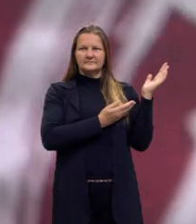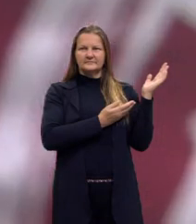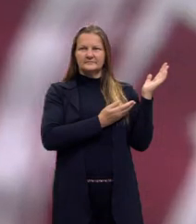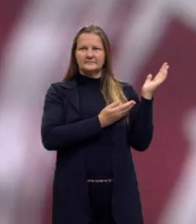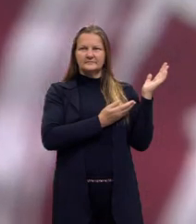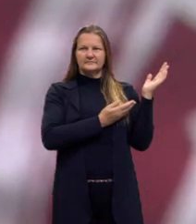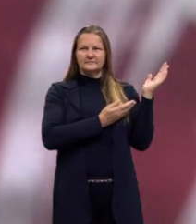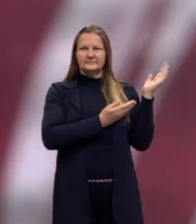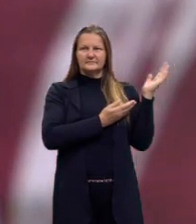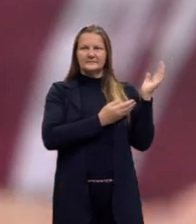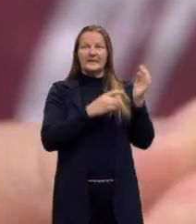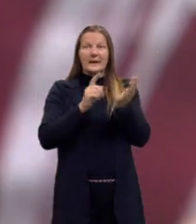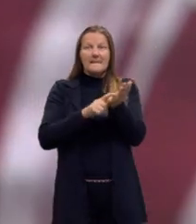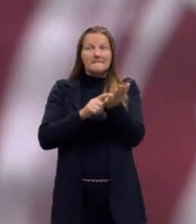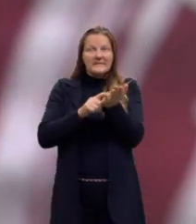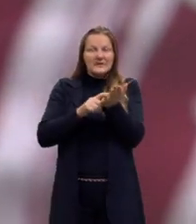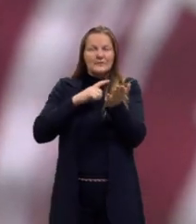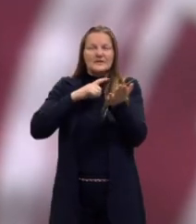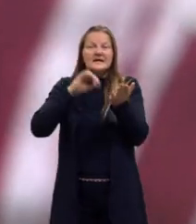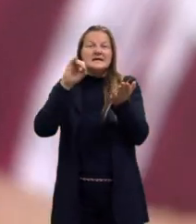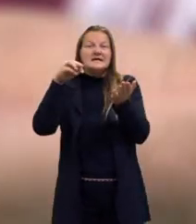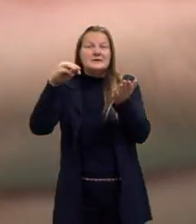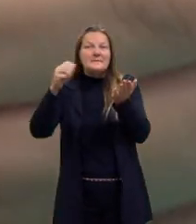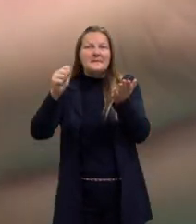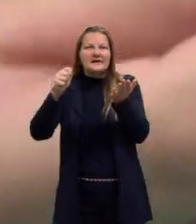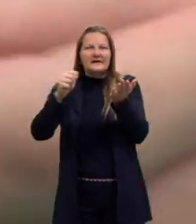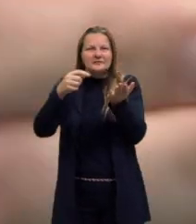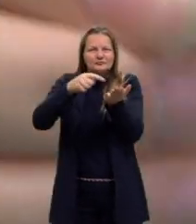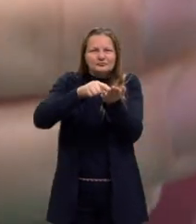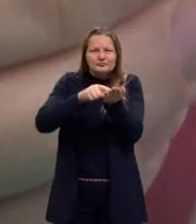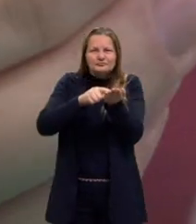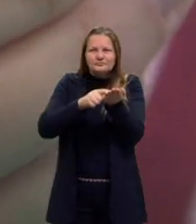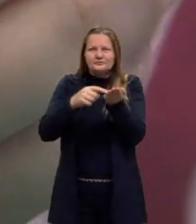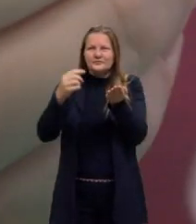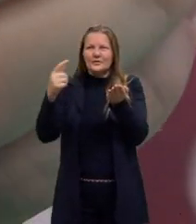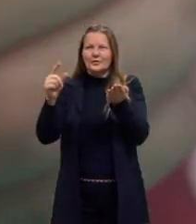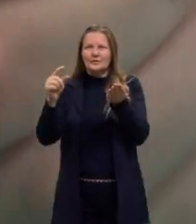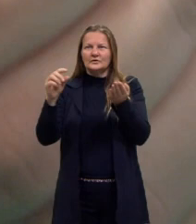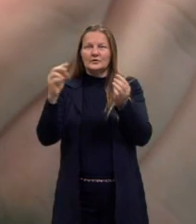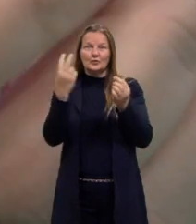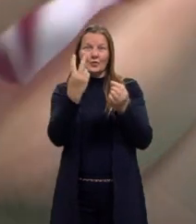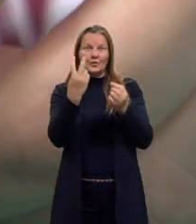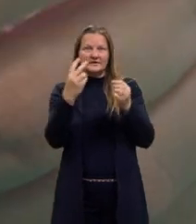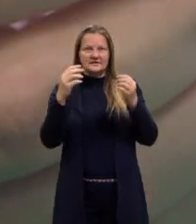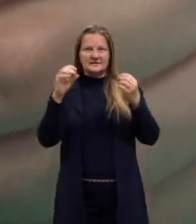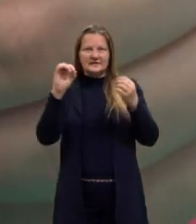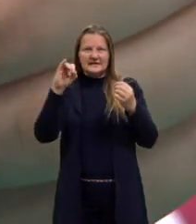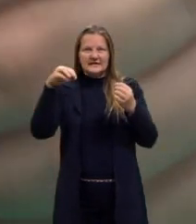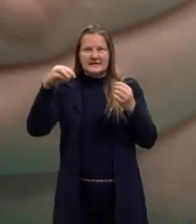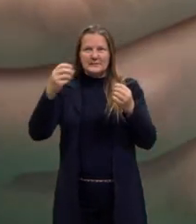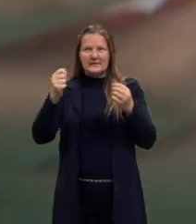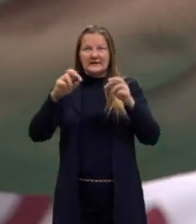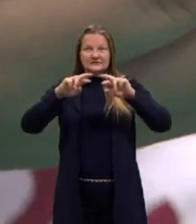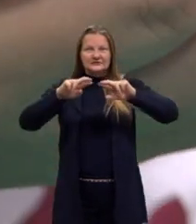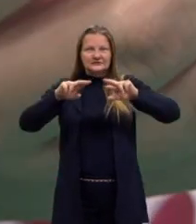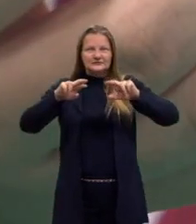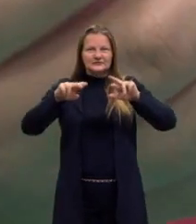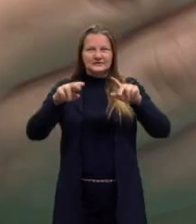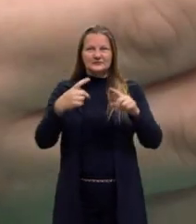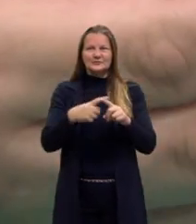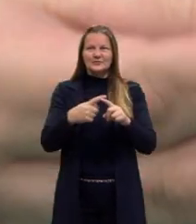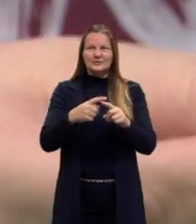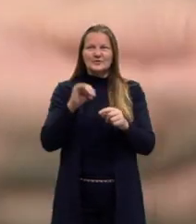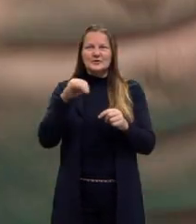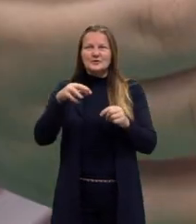Certo? Então aqui na minha mão eu estou segurando um imã. E aqui na outra mão também é um imã. Vejam que ele é diferente. Esses dois